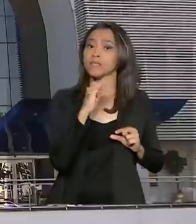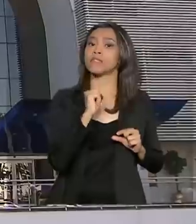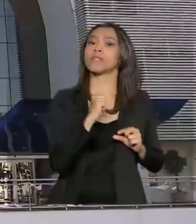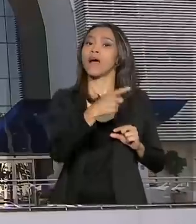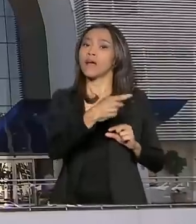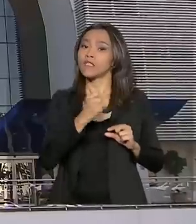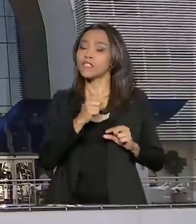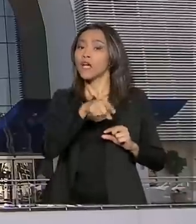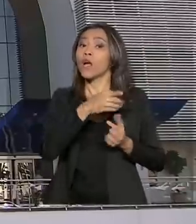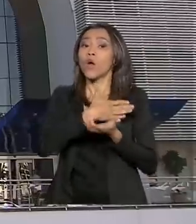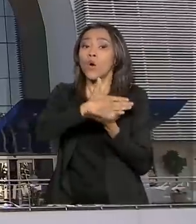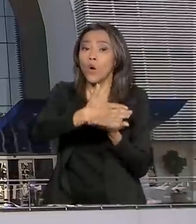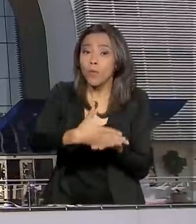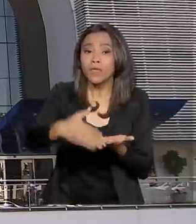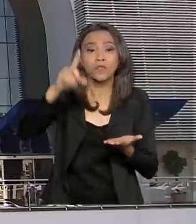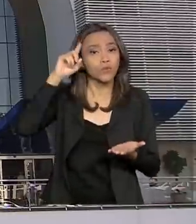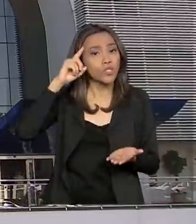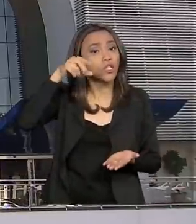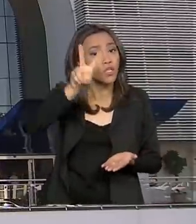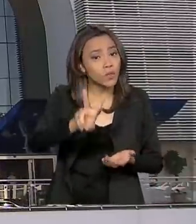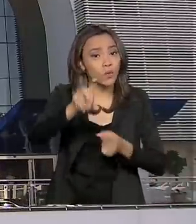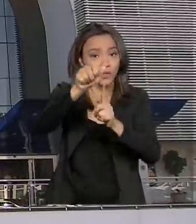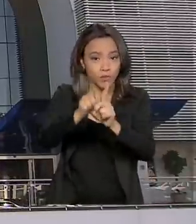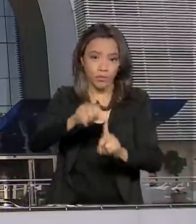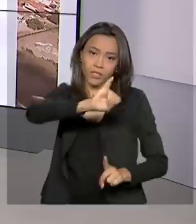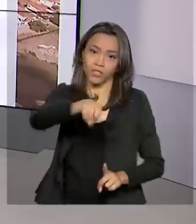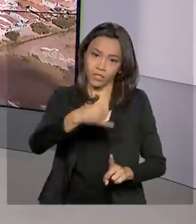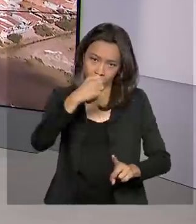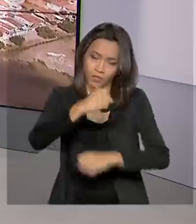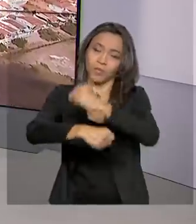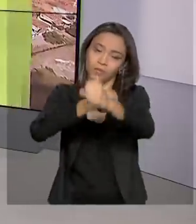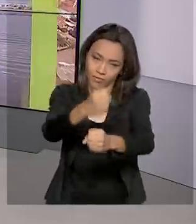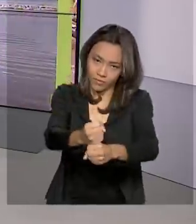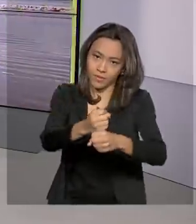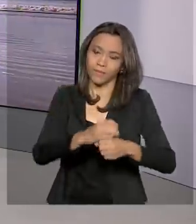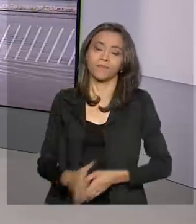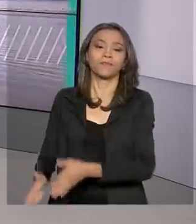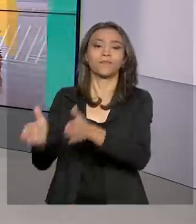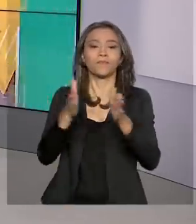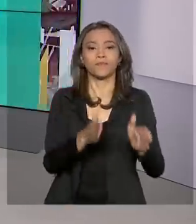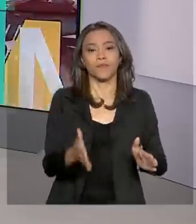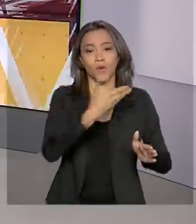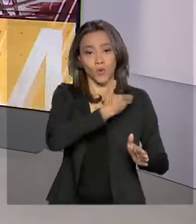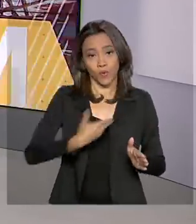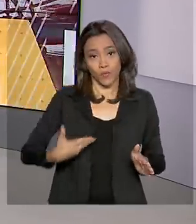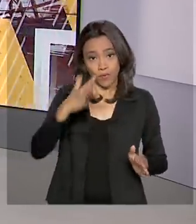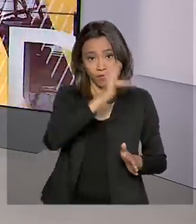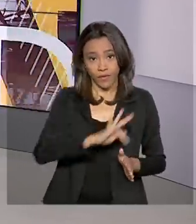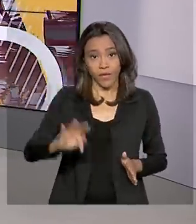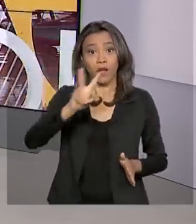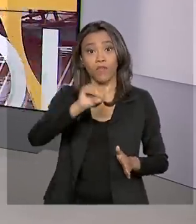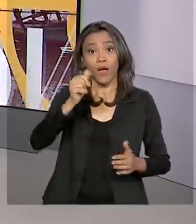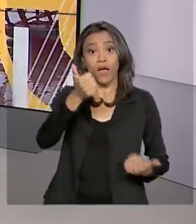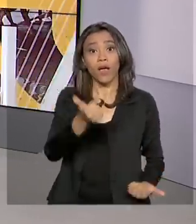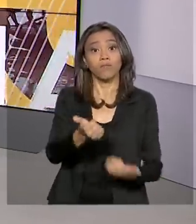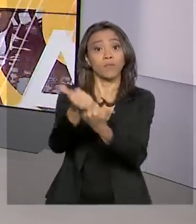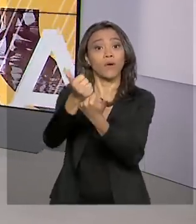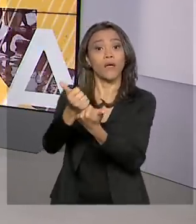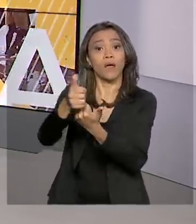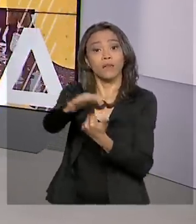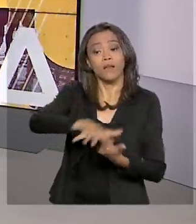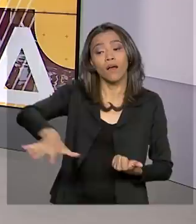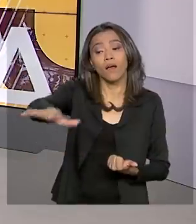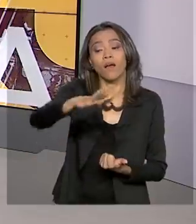valer a partir de 2 de janeiro do próximo ano. O governo federal vai repassar a ajuda emergencial à